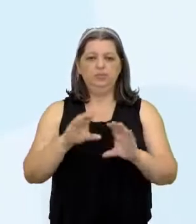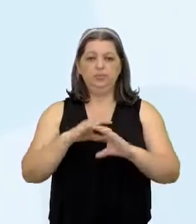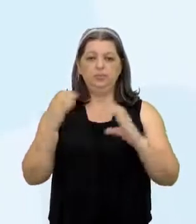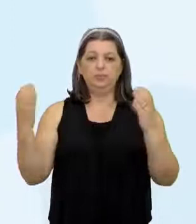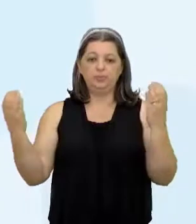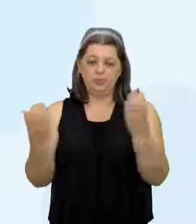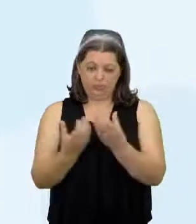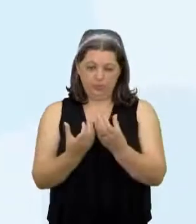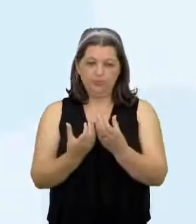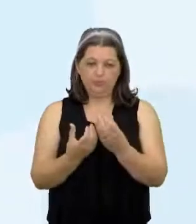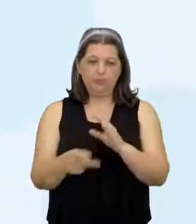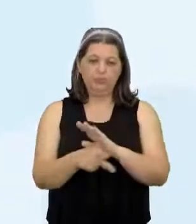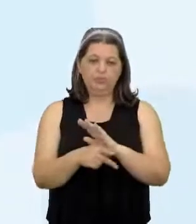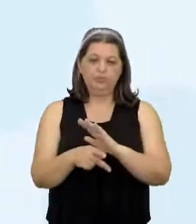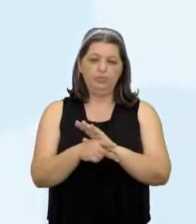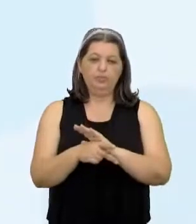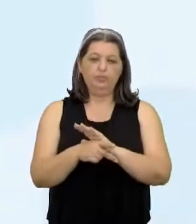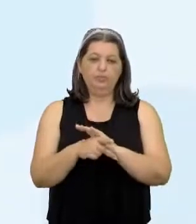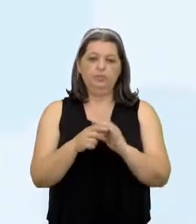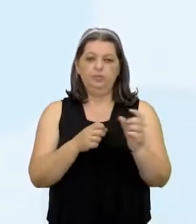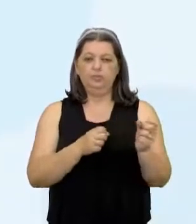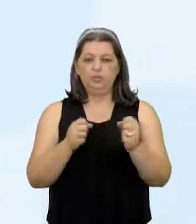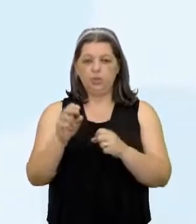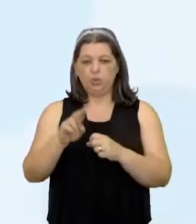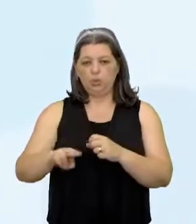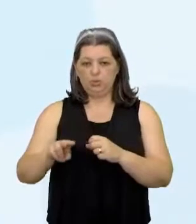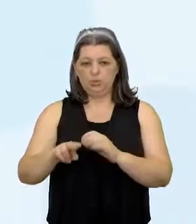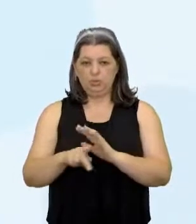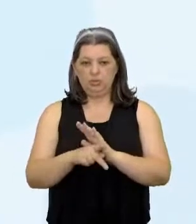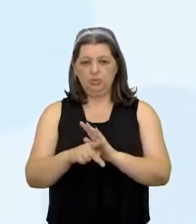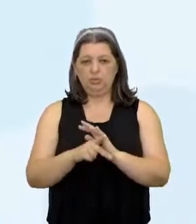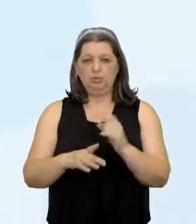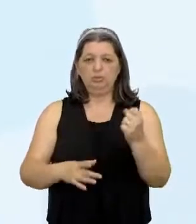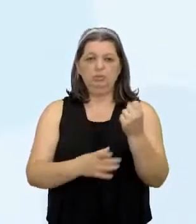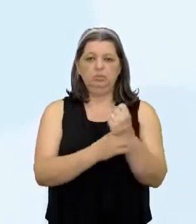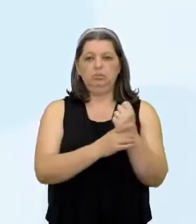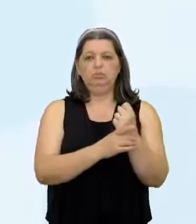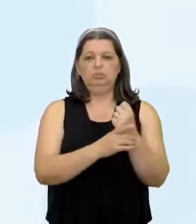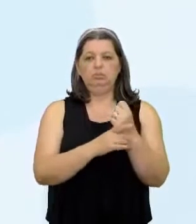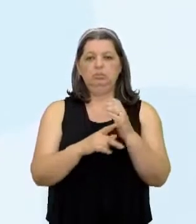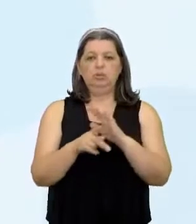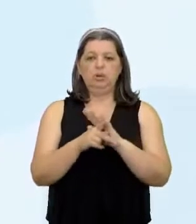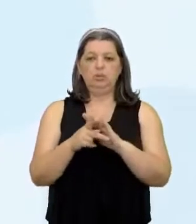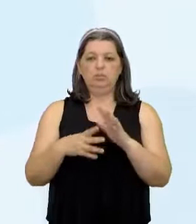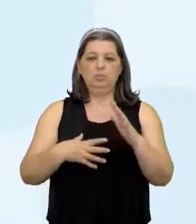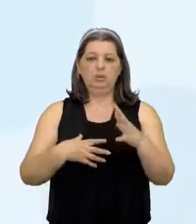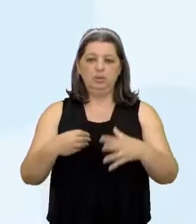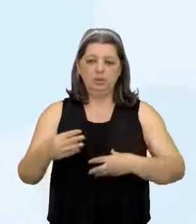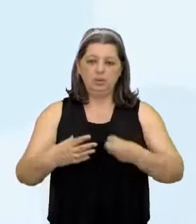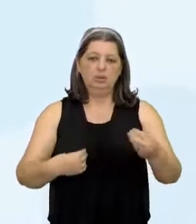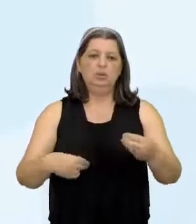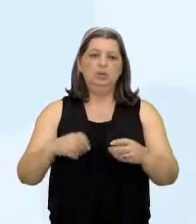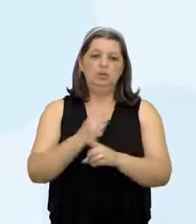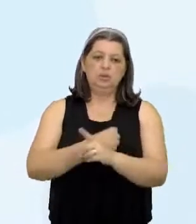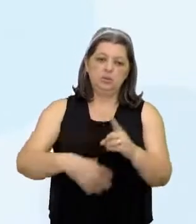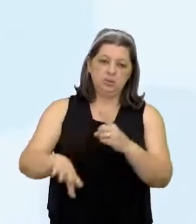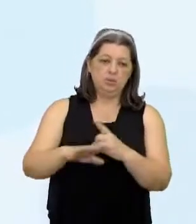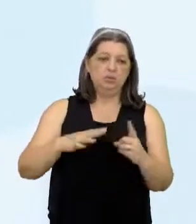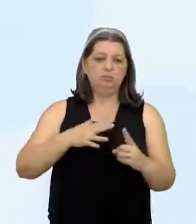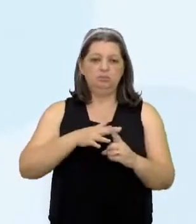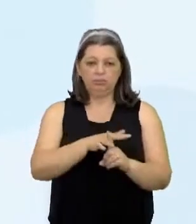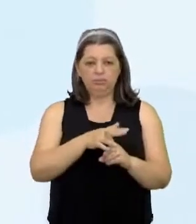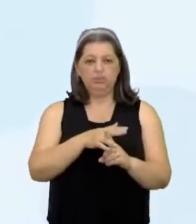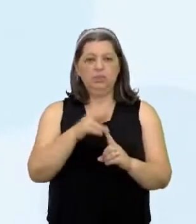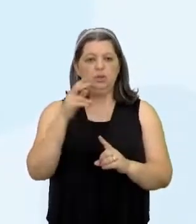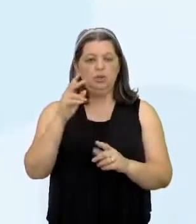Dos quilombos Utilizados Utilizados para garantia Da sua reprodução física, social Econômica e cultural